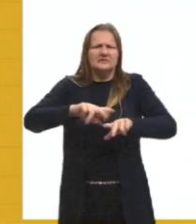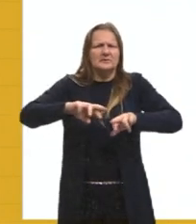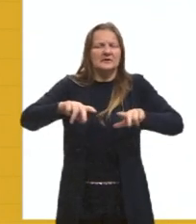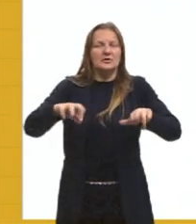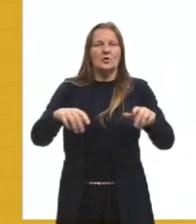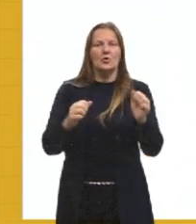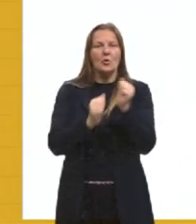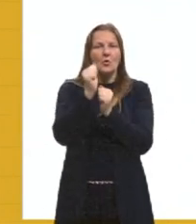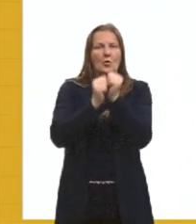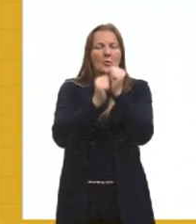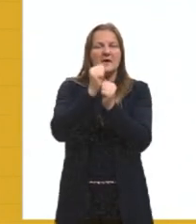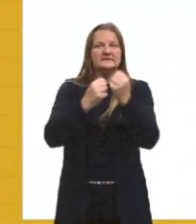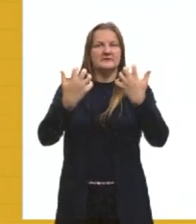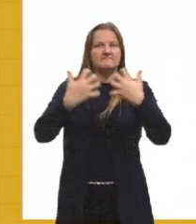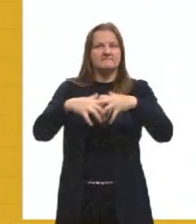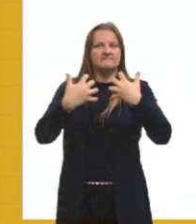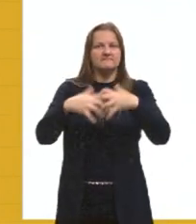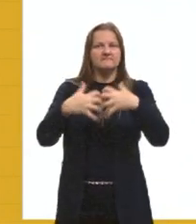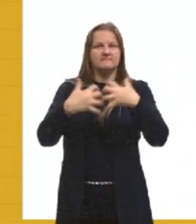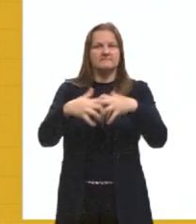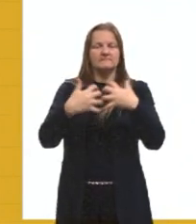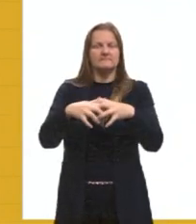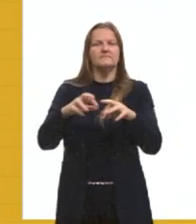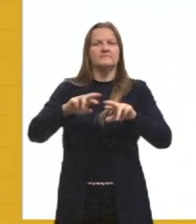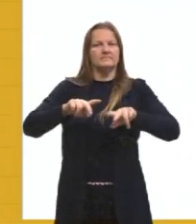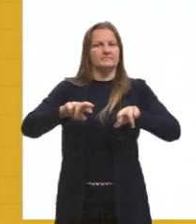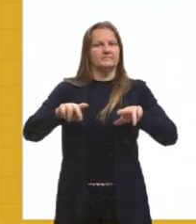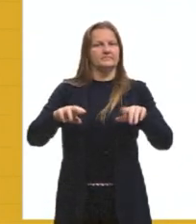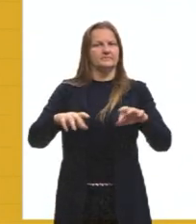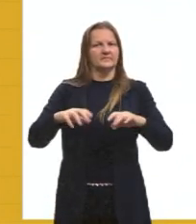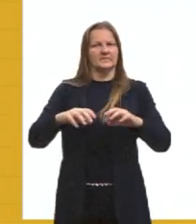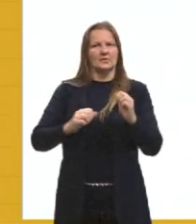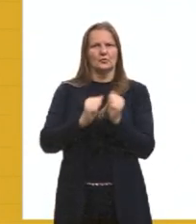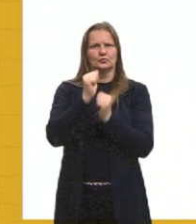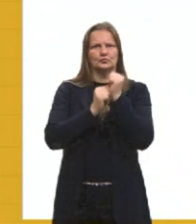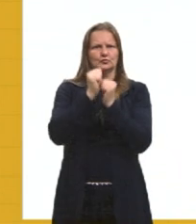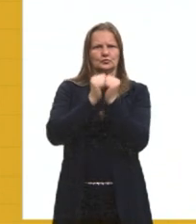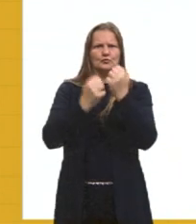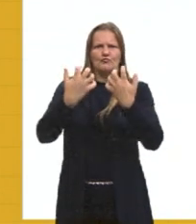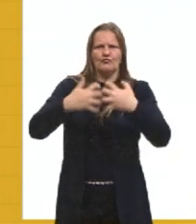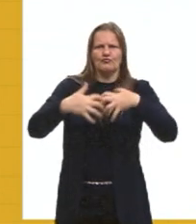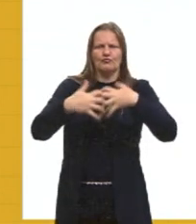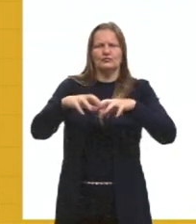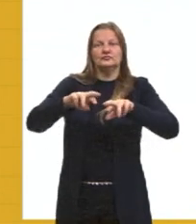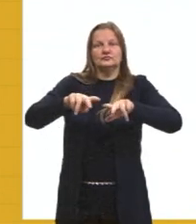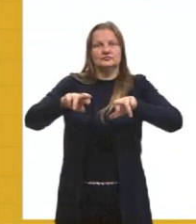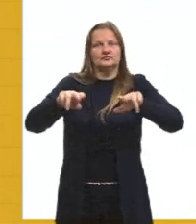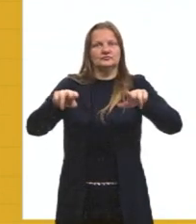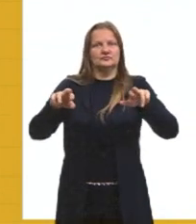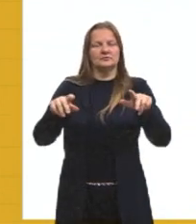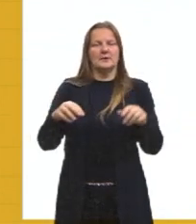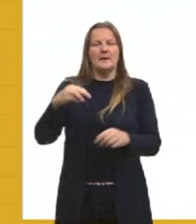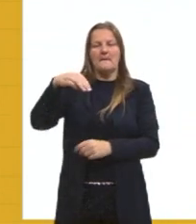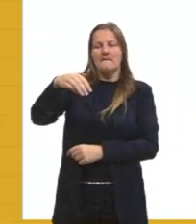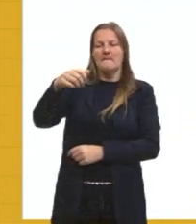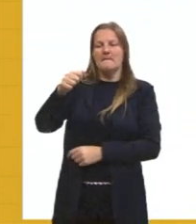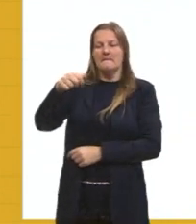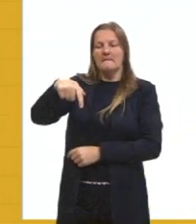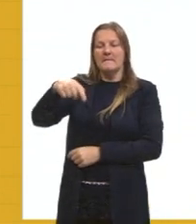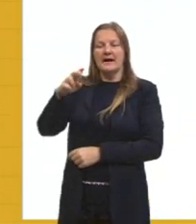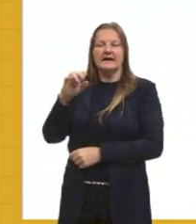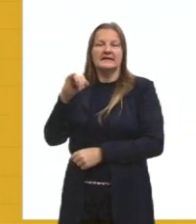gente também utiliza agora a máquina, não só mais a mão de obra, a gente também utiliza máquinas para fazer, a maquinofatura. O que